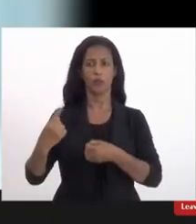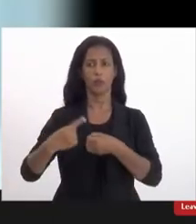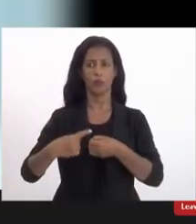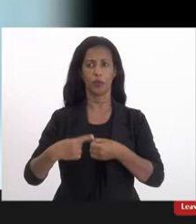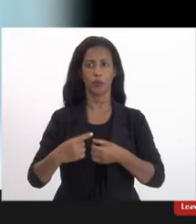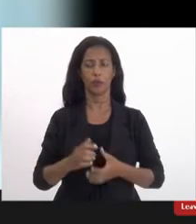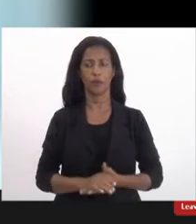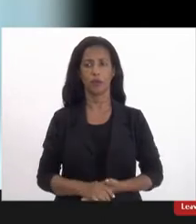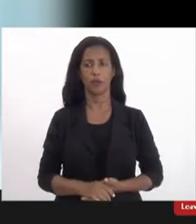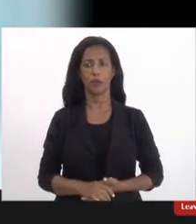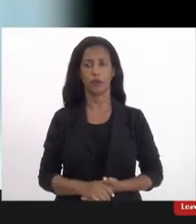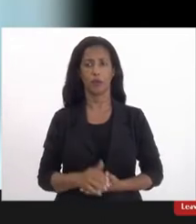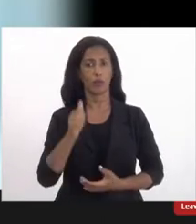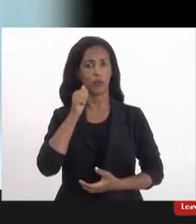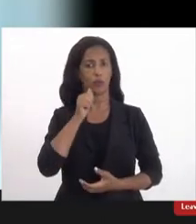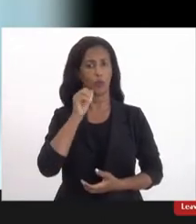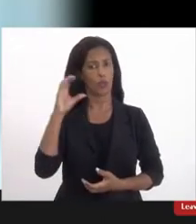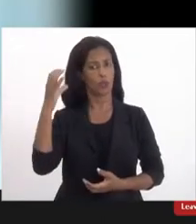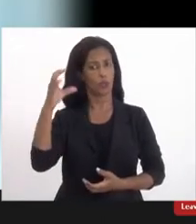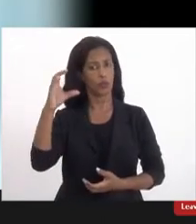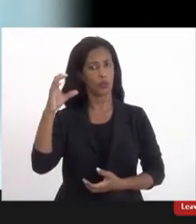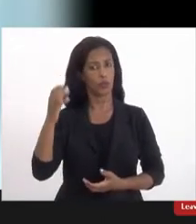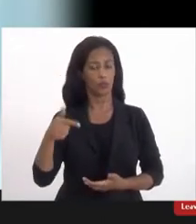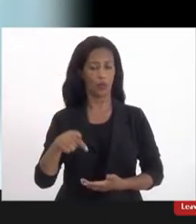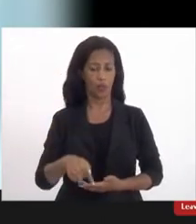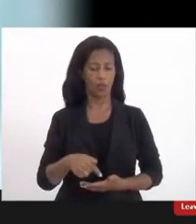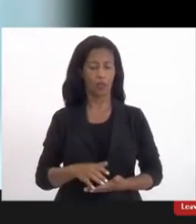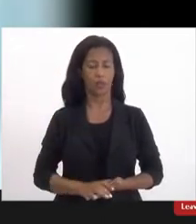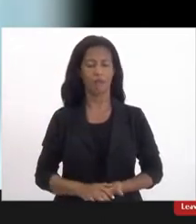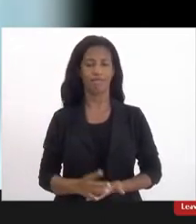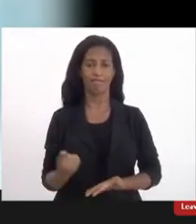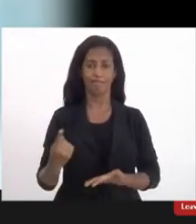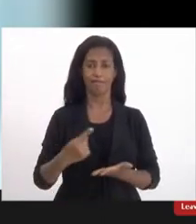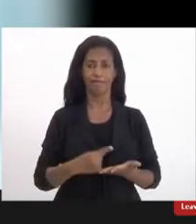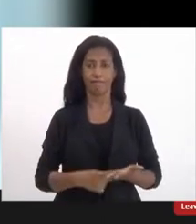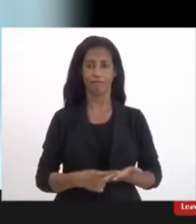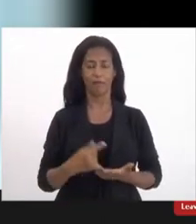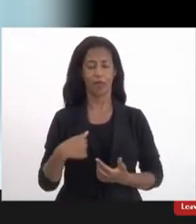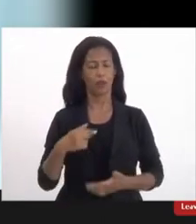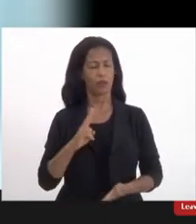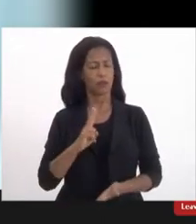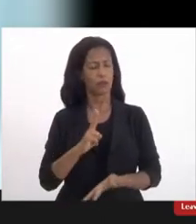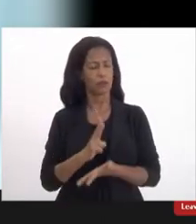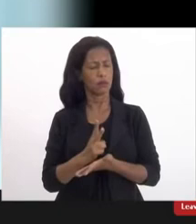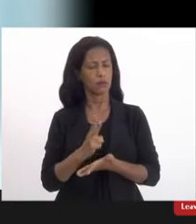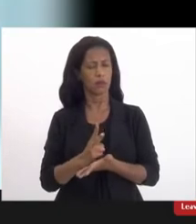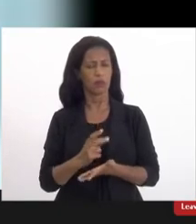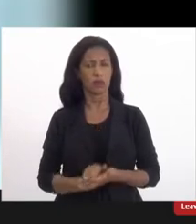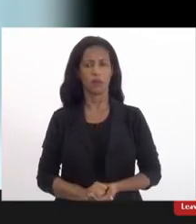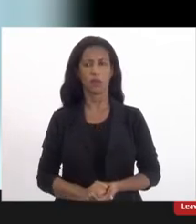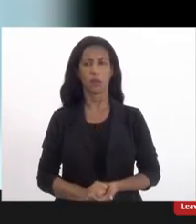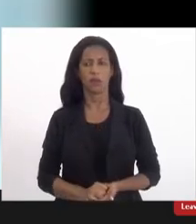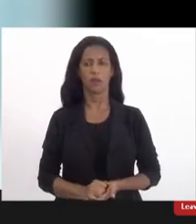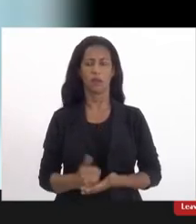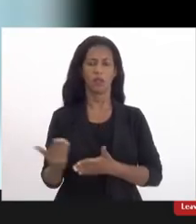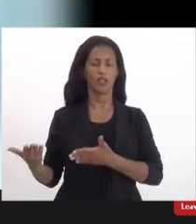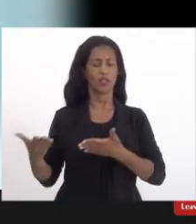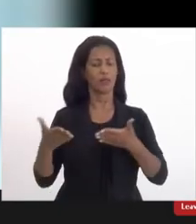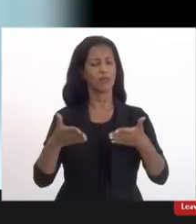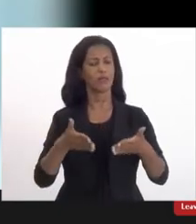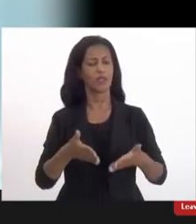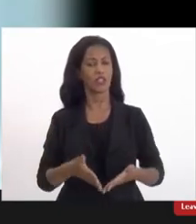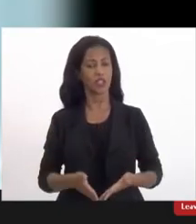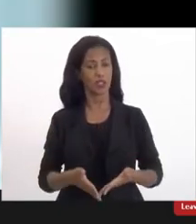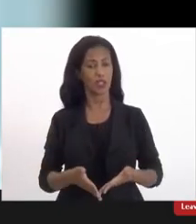de mulheres de Niterói e aqui eu quero registrar que eu sempre desde meu desde da minha chegada